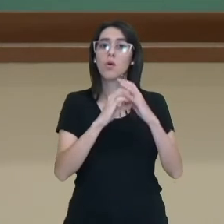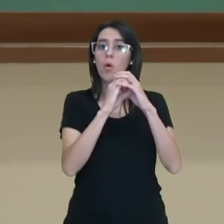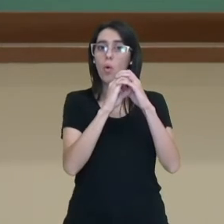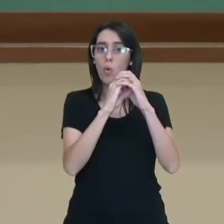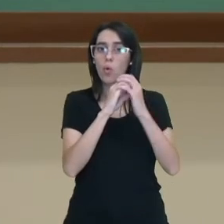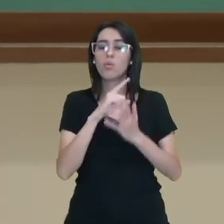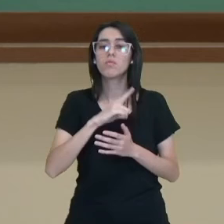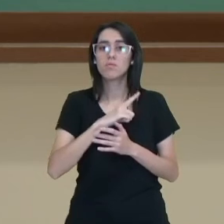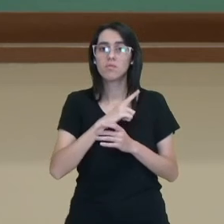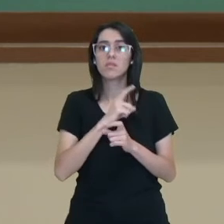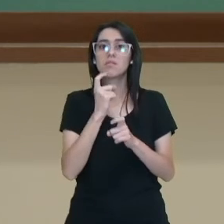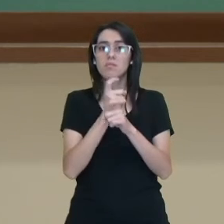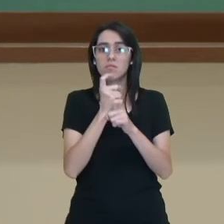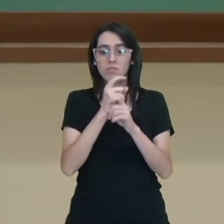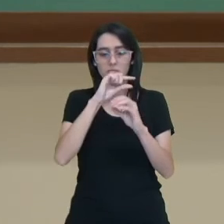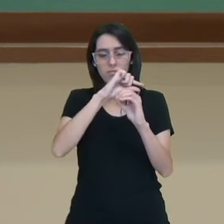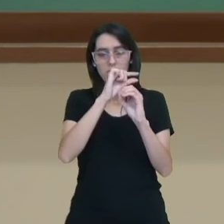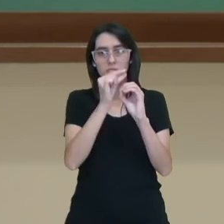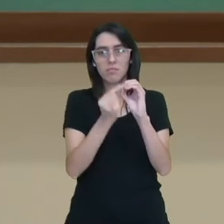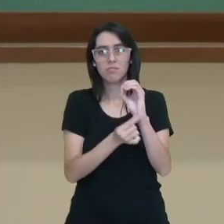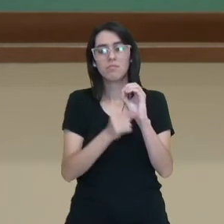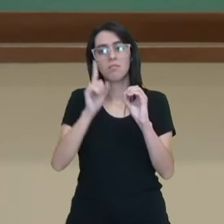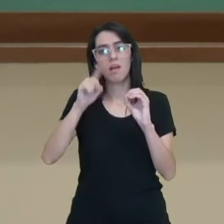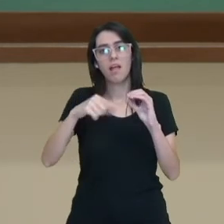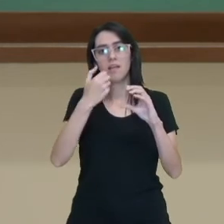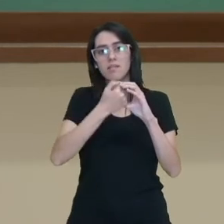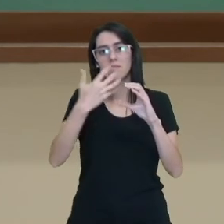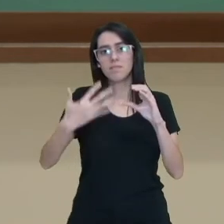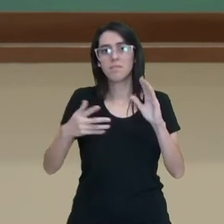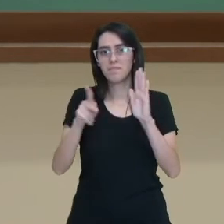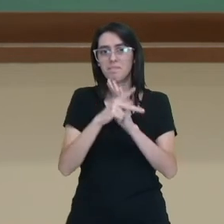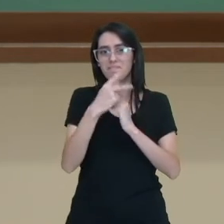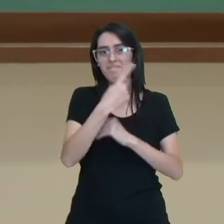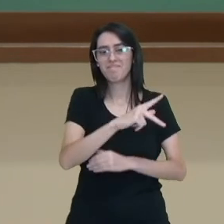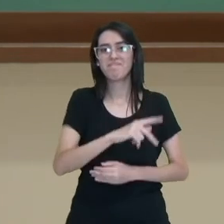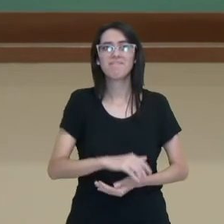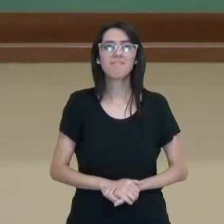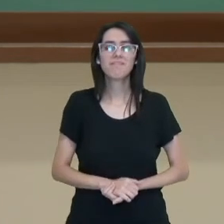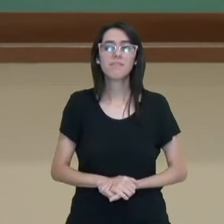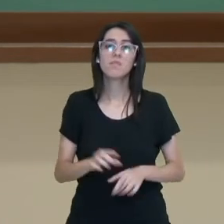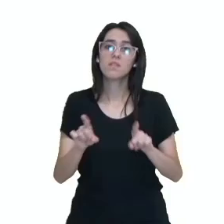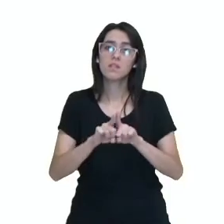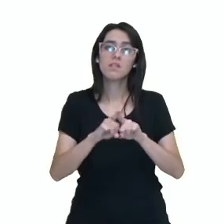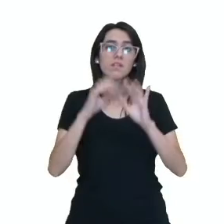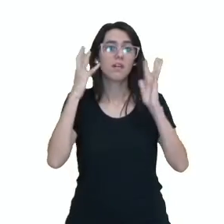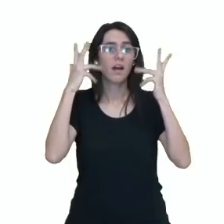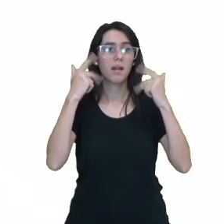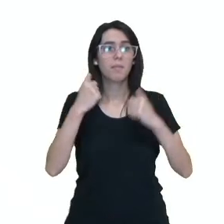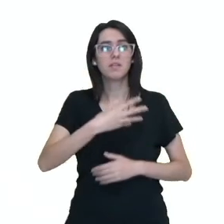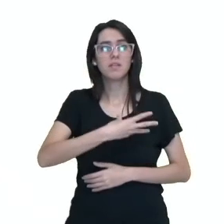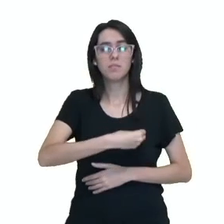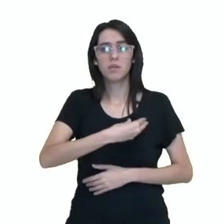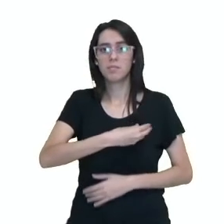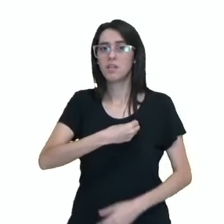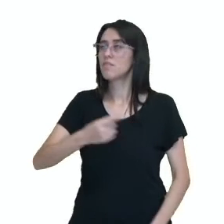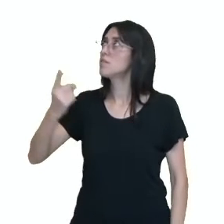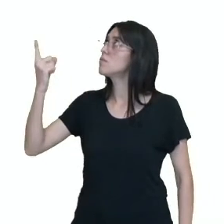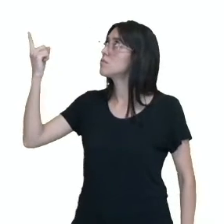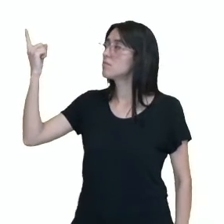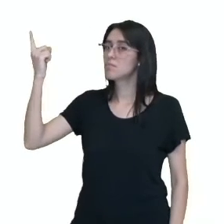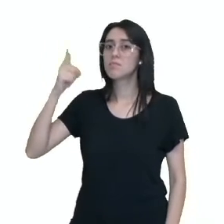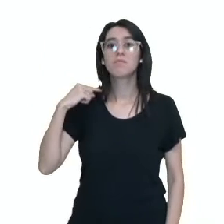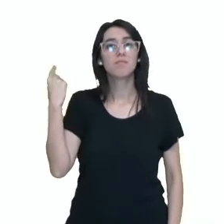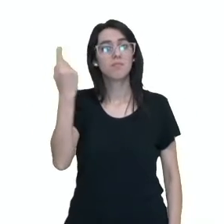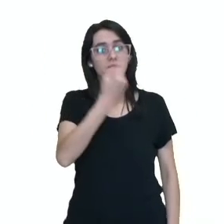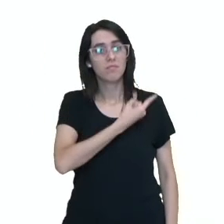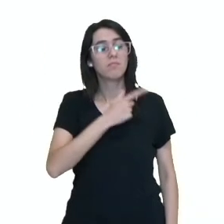casca rígida, certo? E são consideradas endotérmicas. Além dos mamíferos, que nós estamos incluídos,